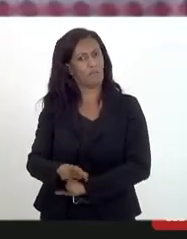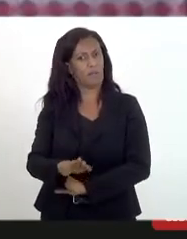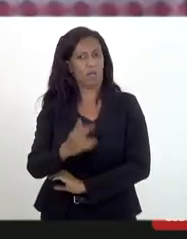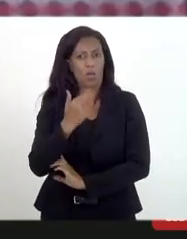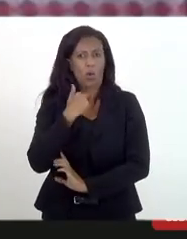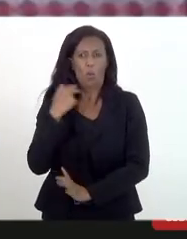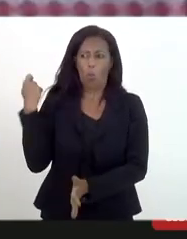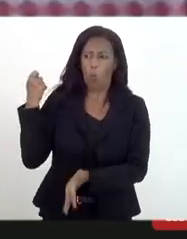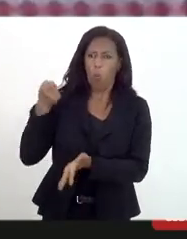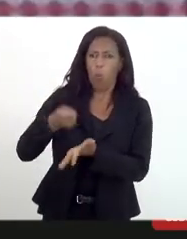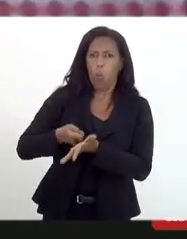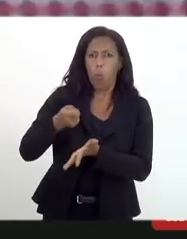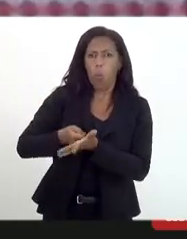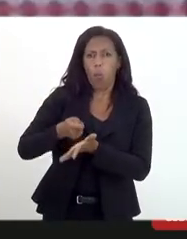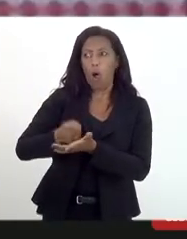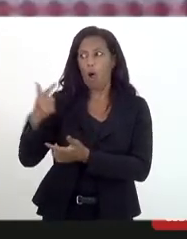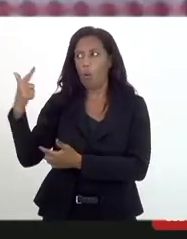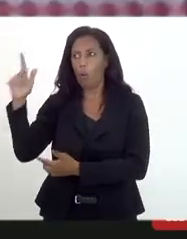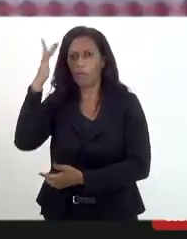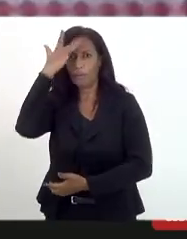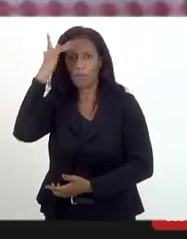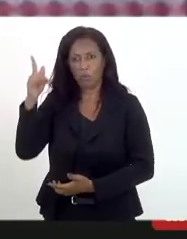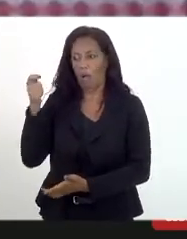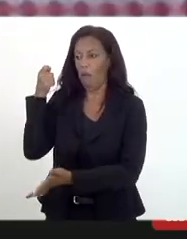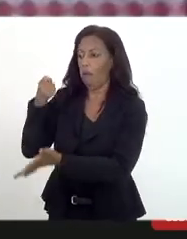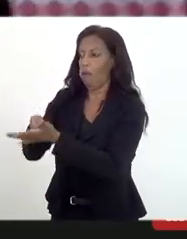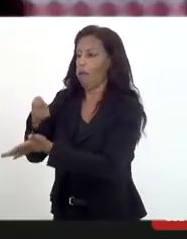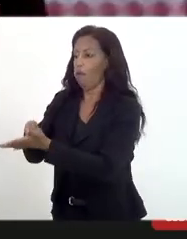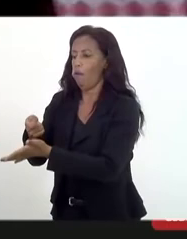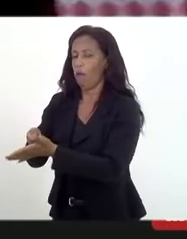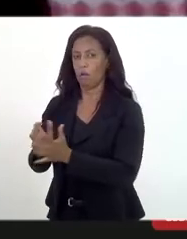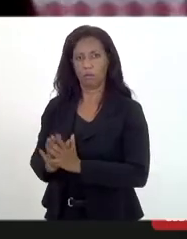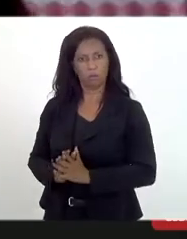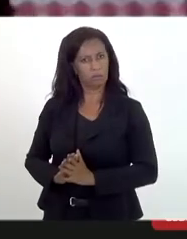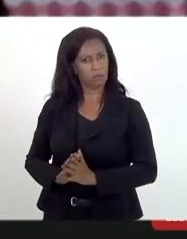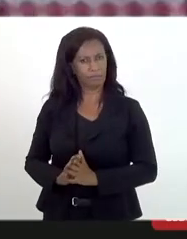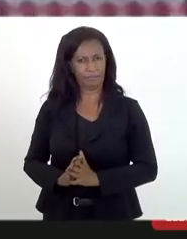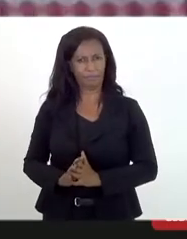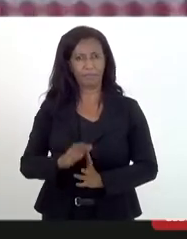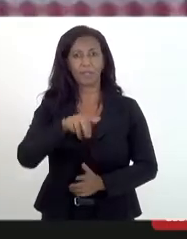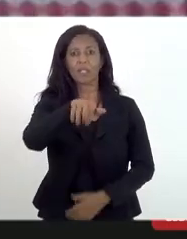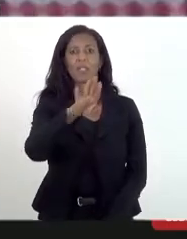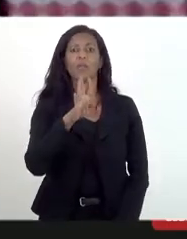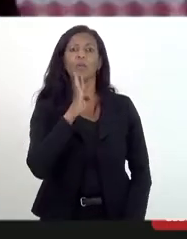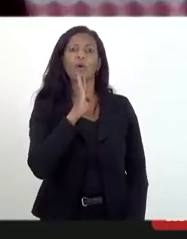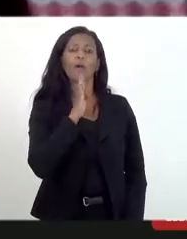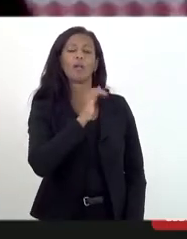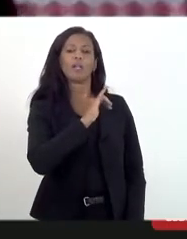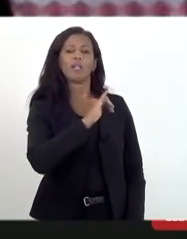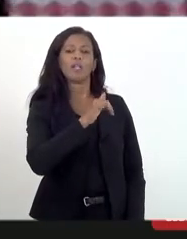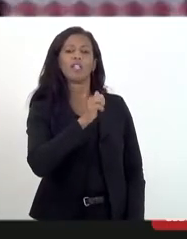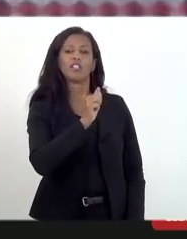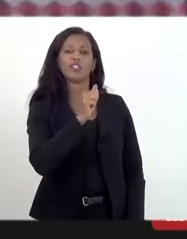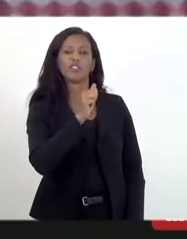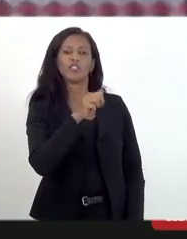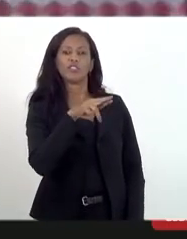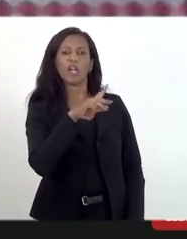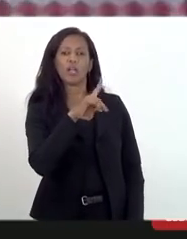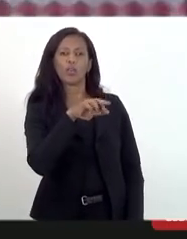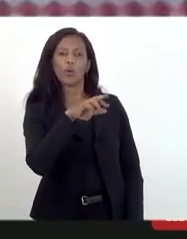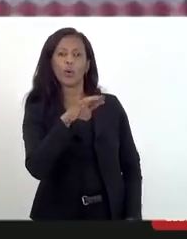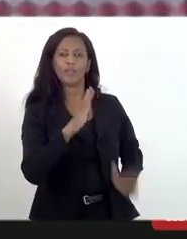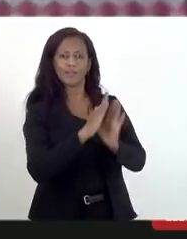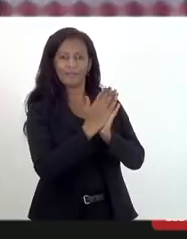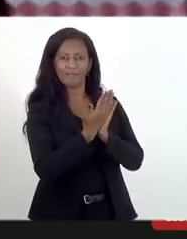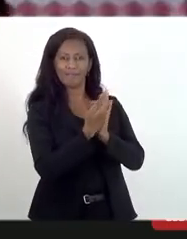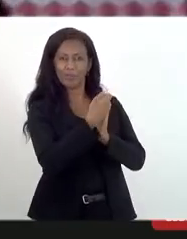imposto a outra pessoa bom quem conhece os jargões das narrativas bíblicas